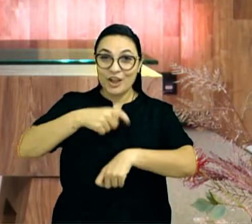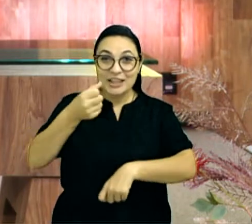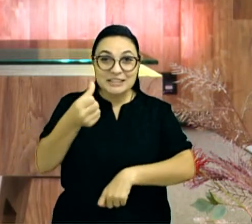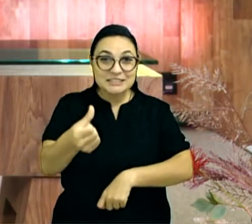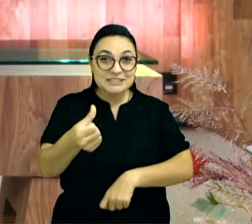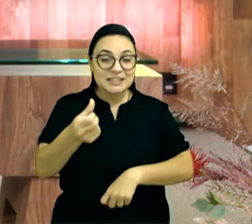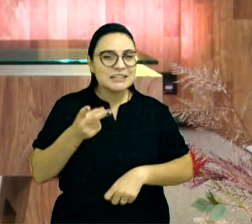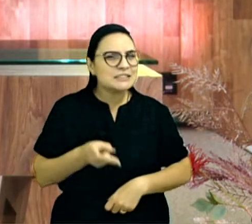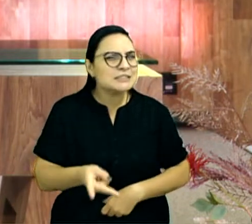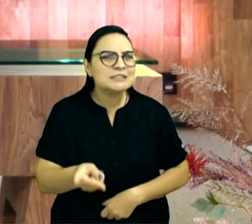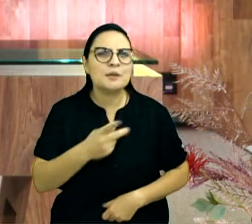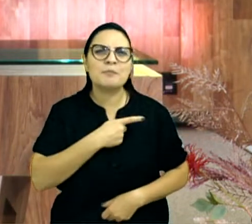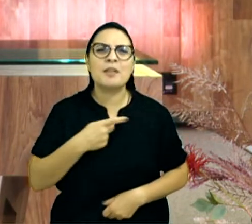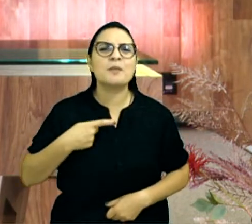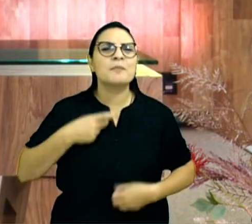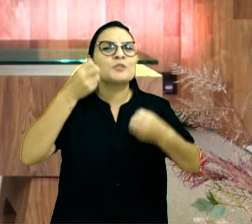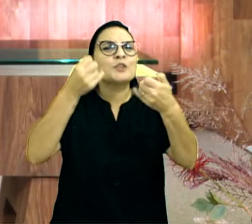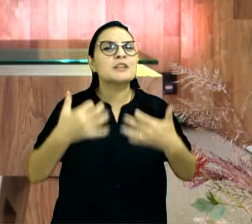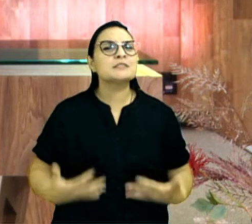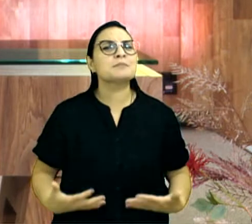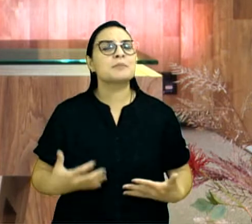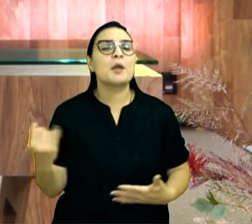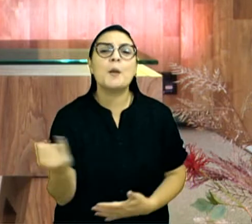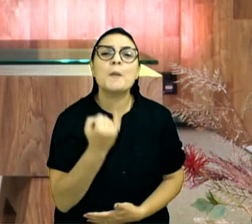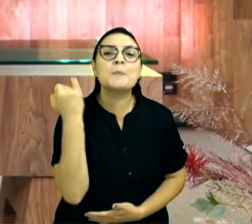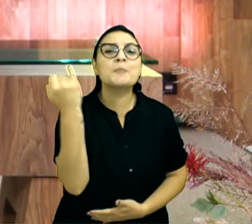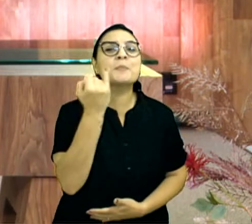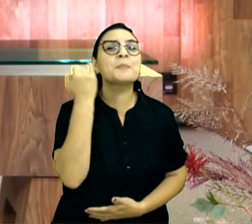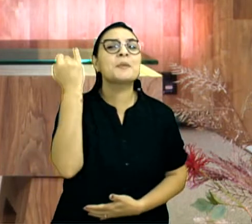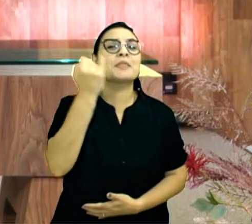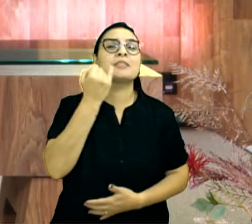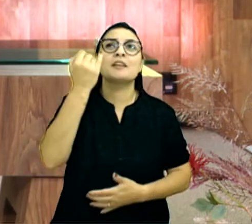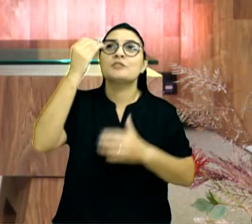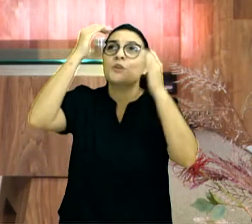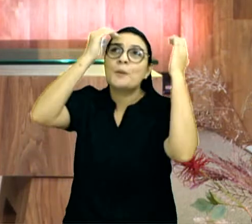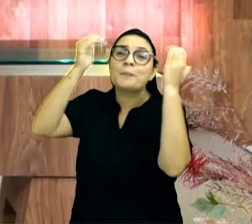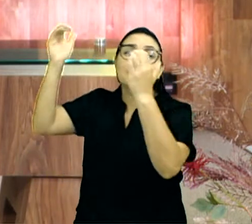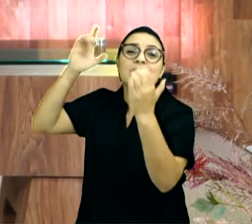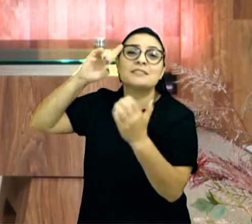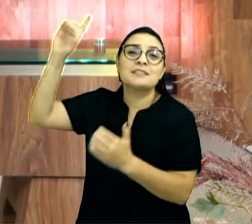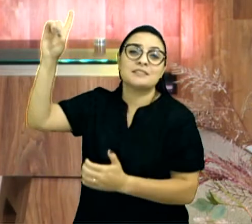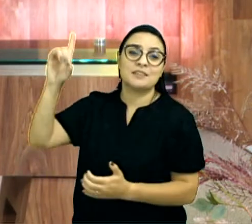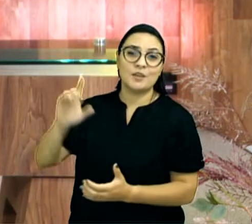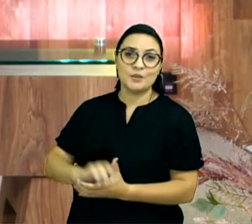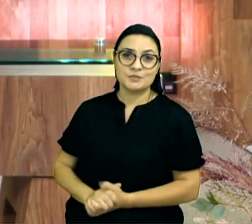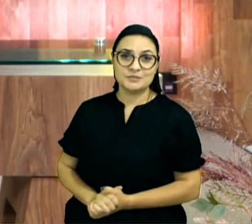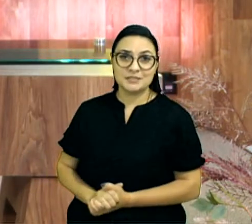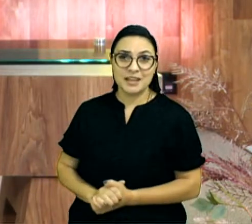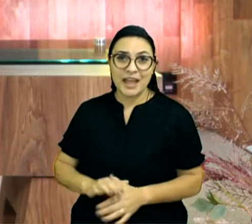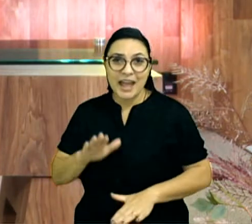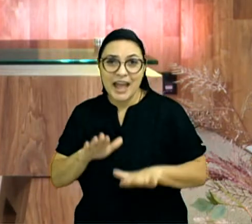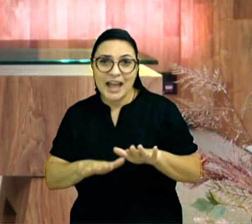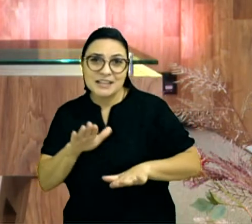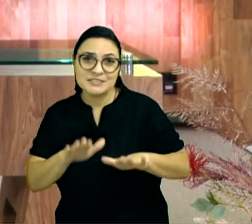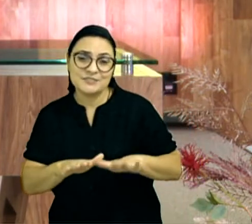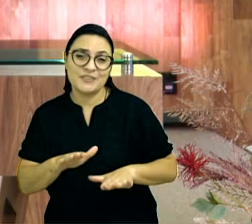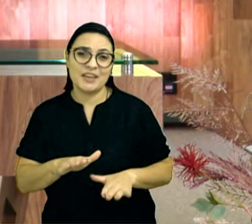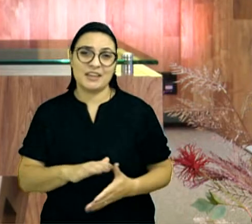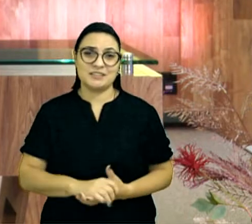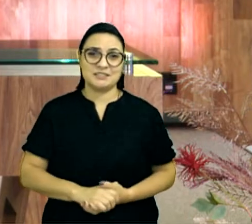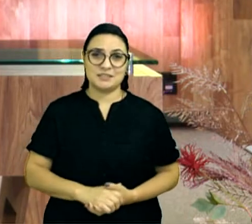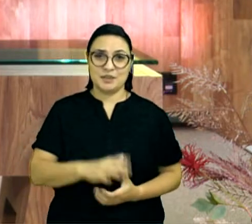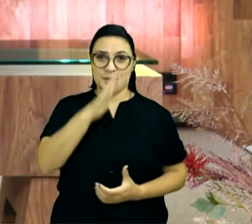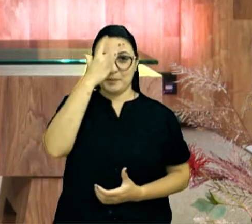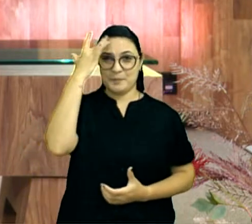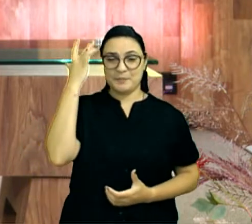importa, agradar a Deus, e algumas vezes, como servo, você vai desagradar, porque a gente pensar, o servo é